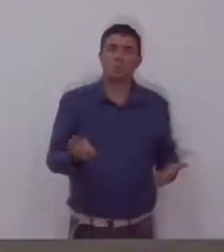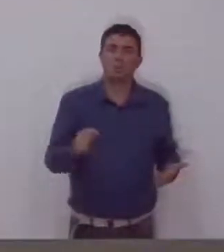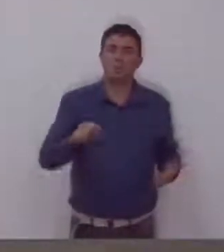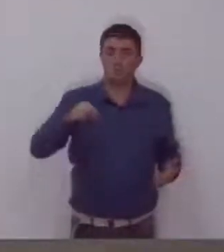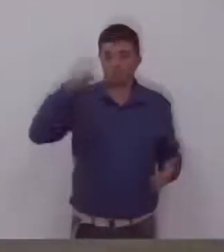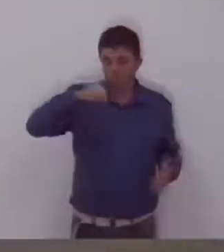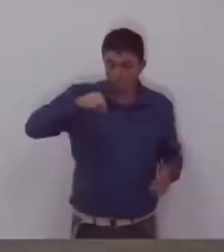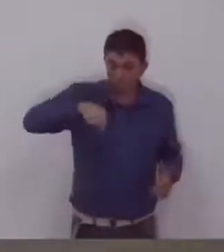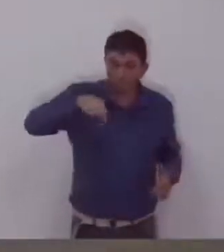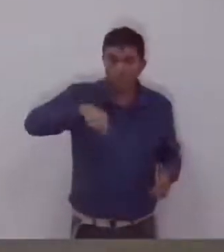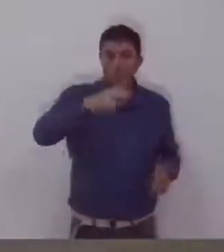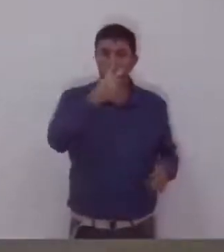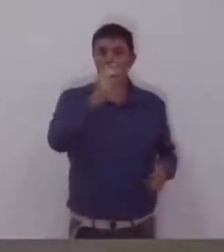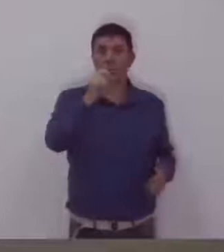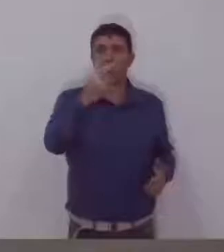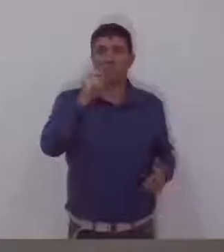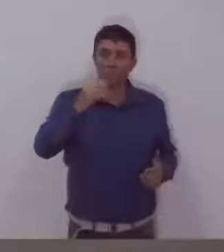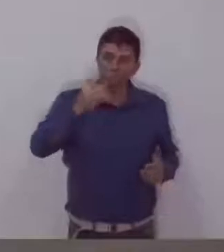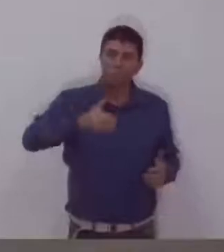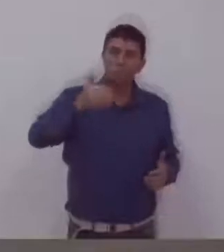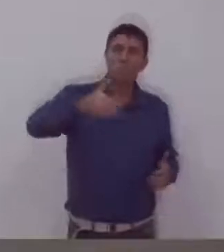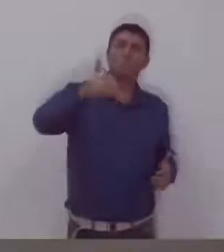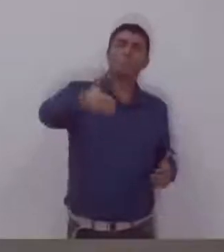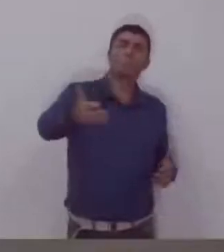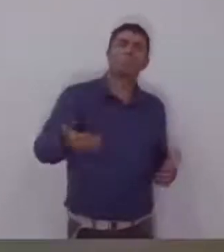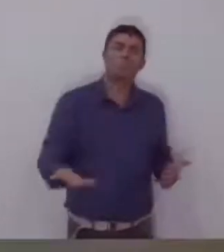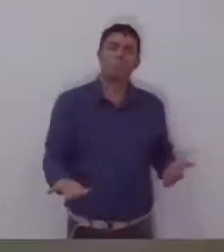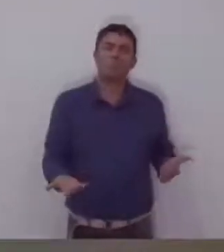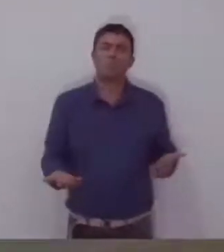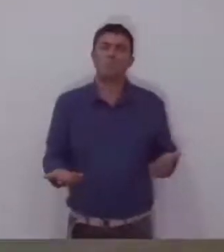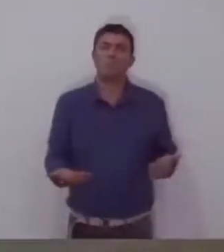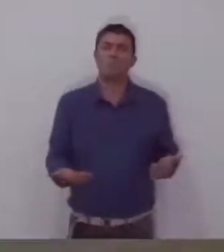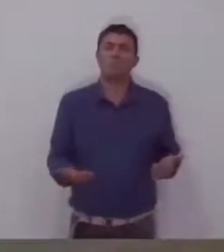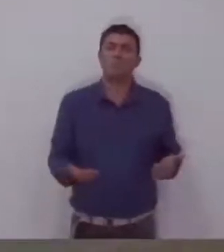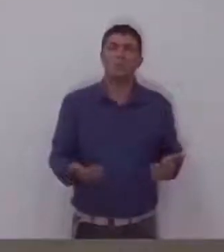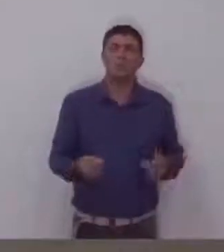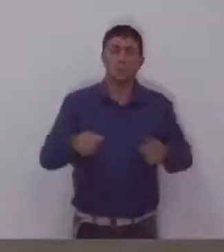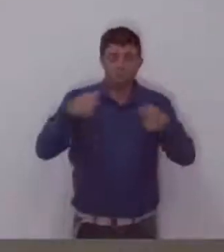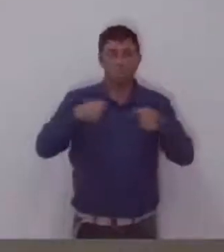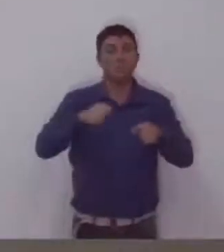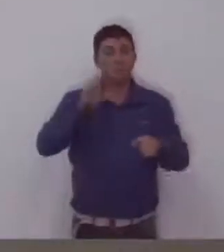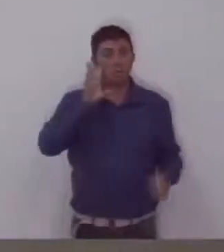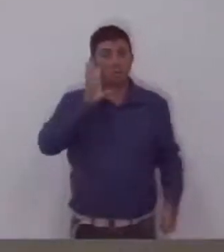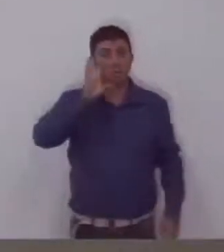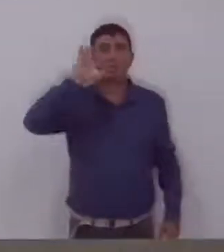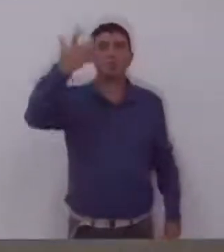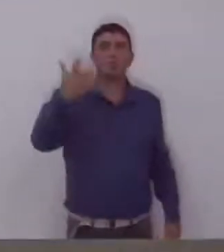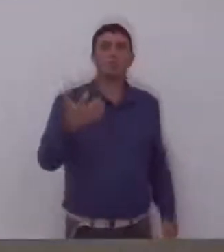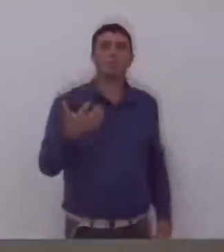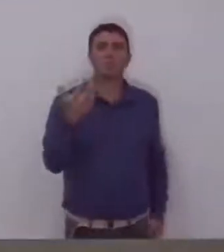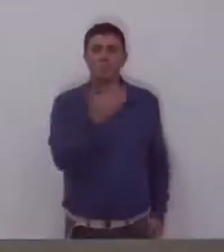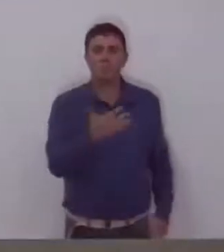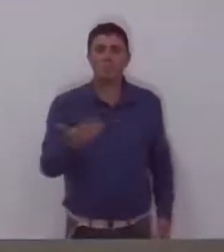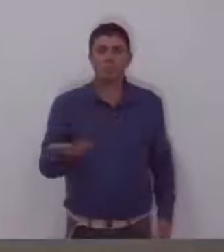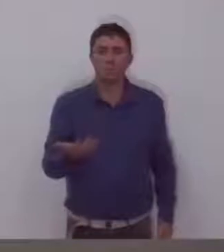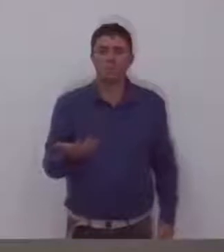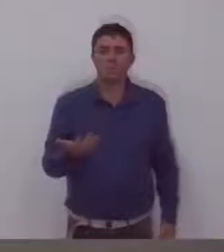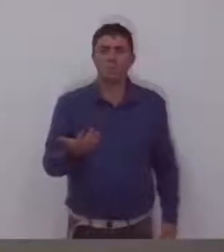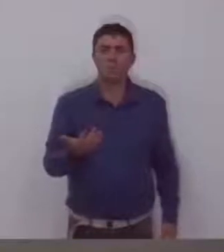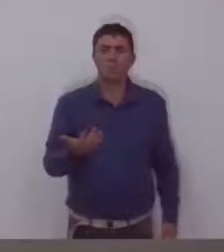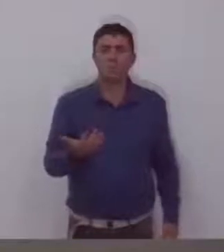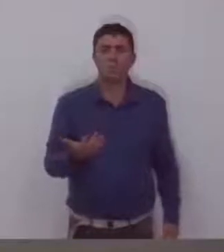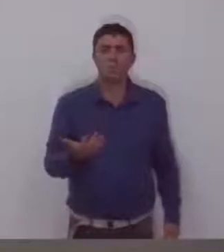no decorrer do ano, para agora não dá, a gente sabe que para agora não dá, mas que tem que tomar uma providência em relação a essa questão,